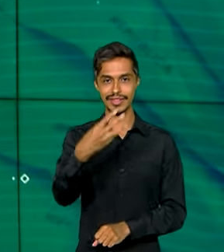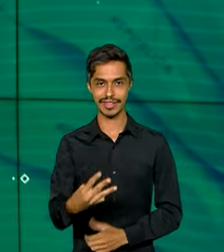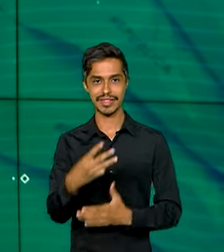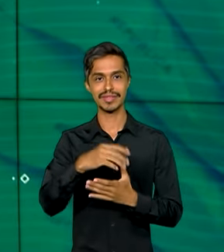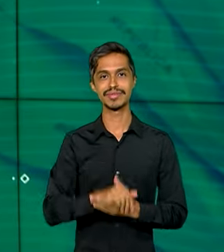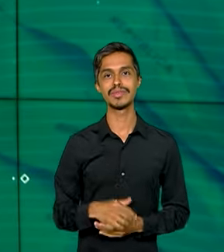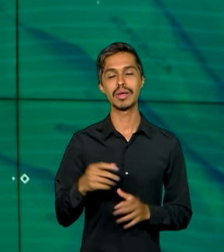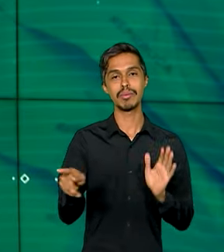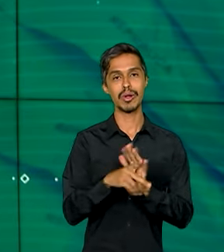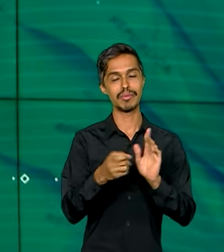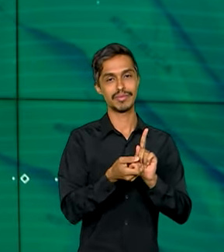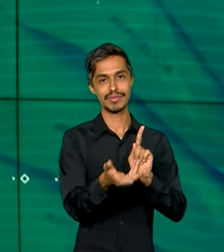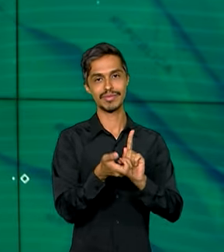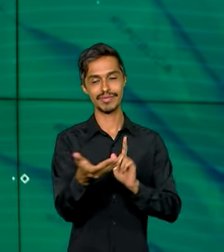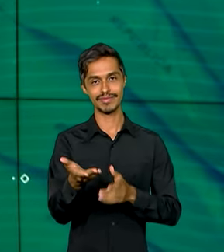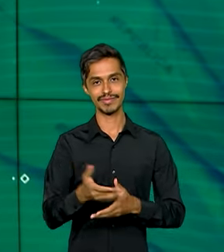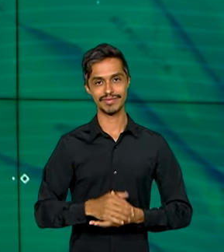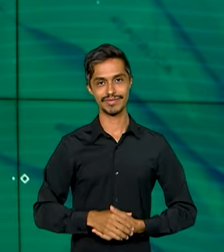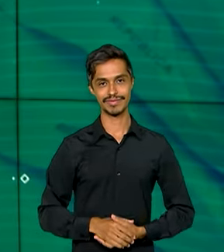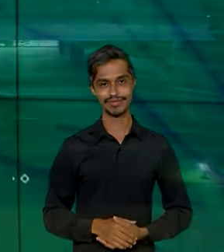do Canal GOV.